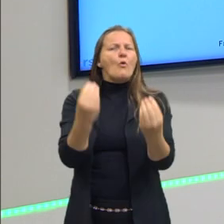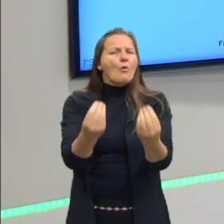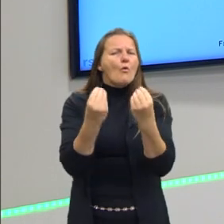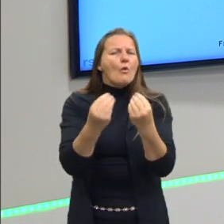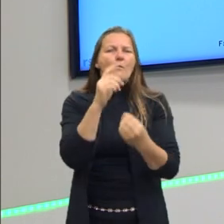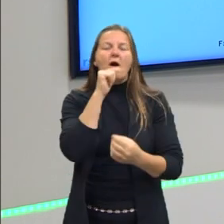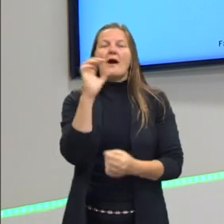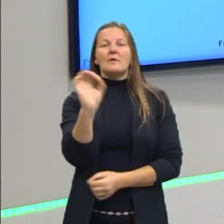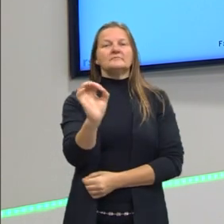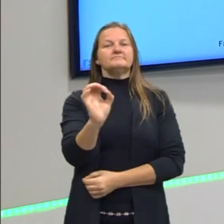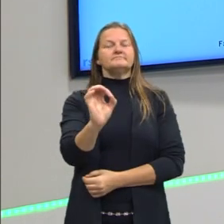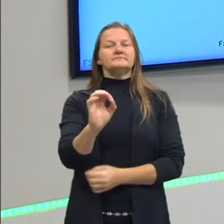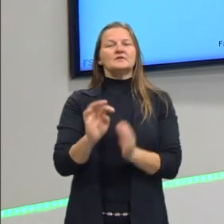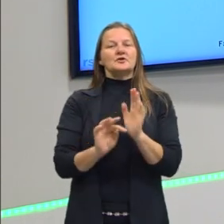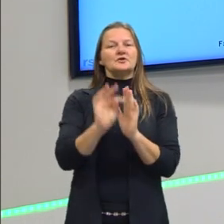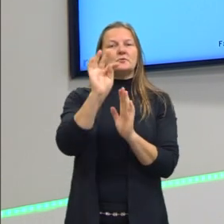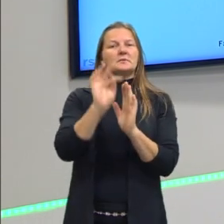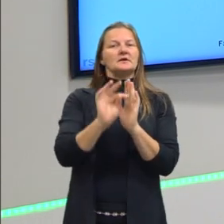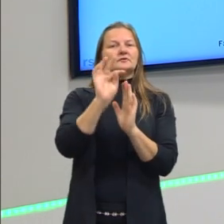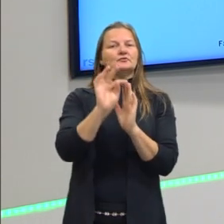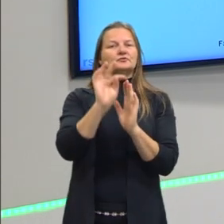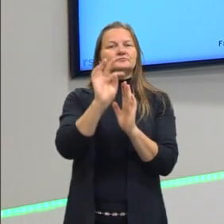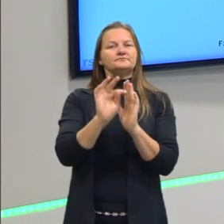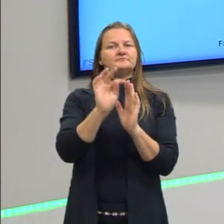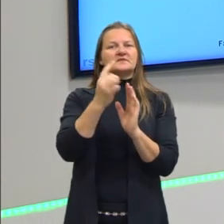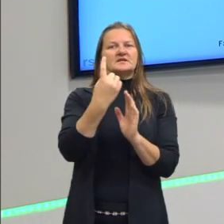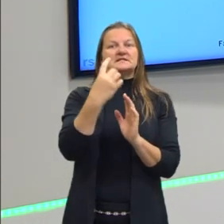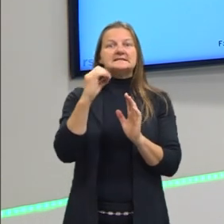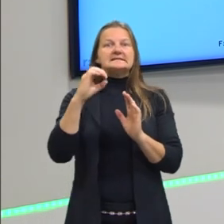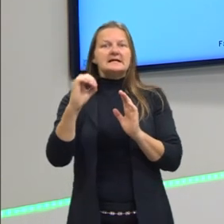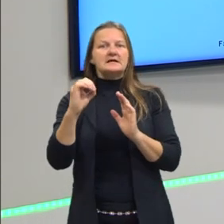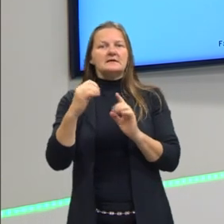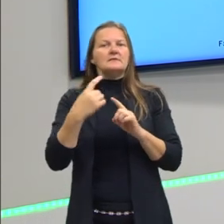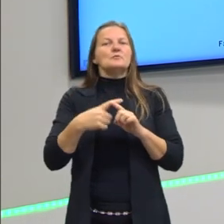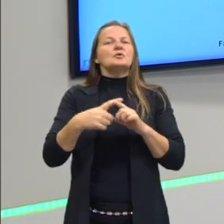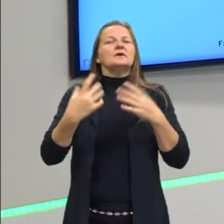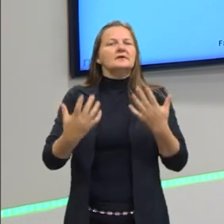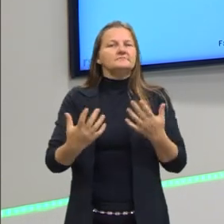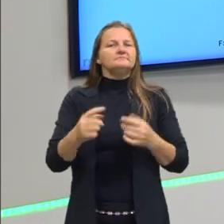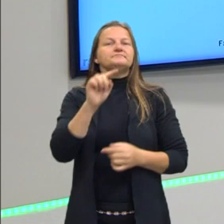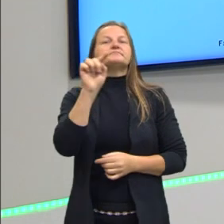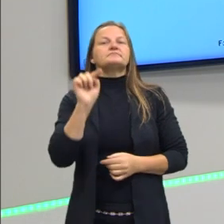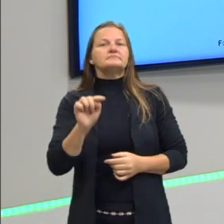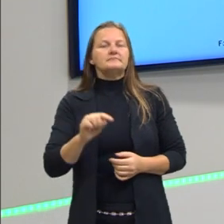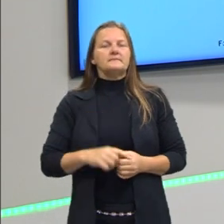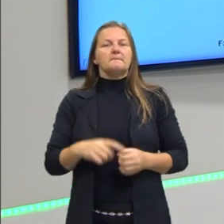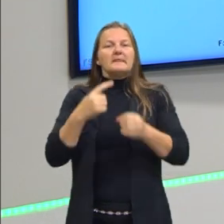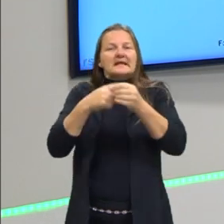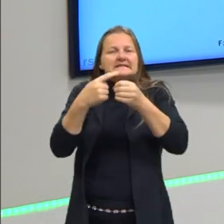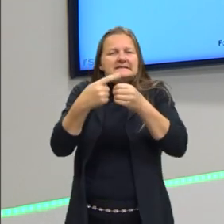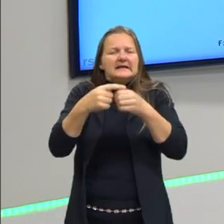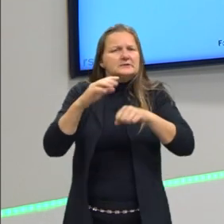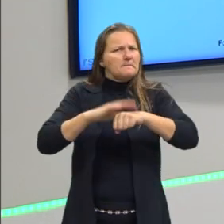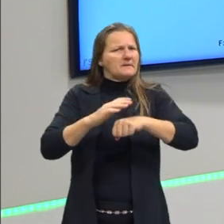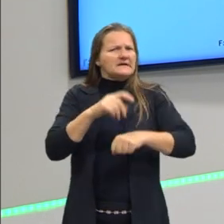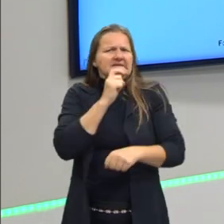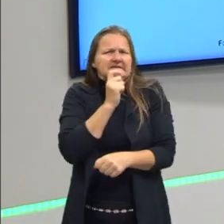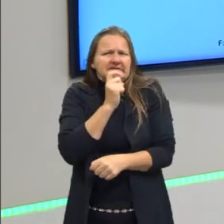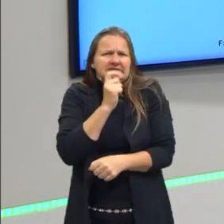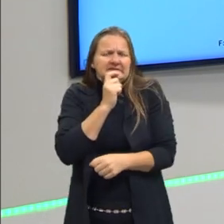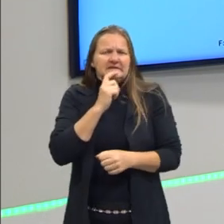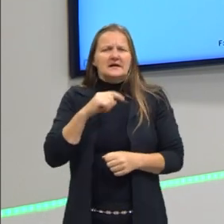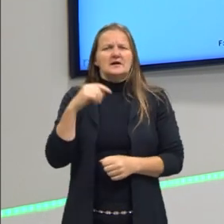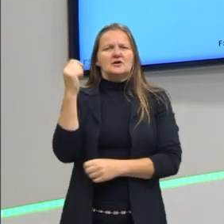água não ferve em temperatura quando chega a 100 graus? Em cidades mais frias, como na Serra